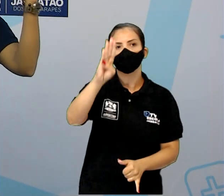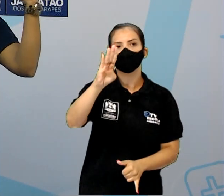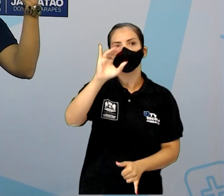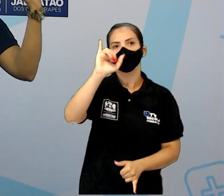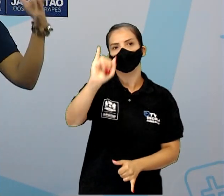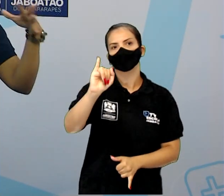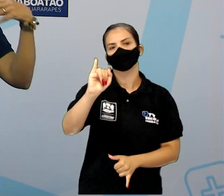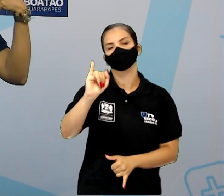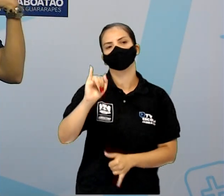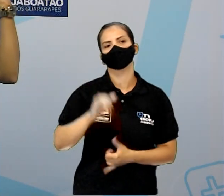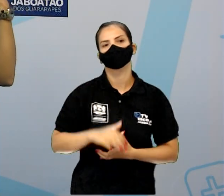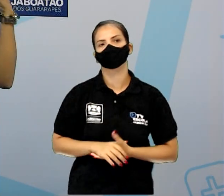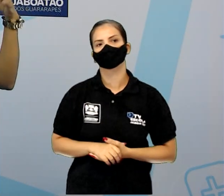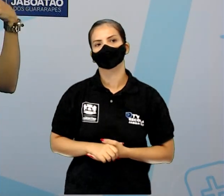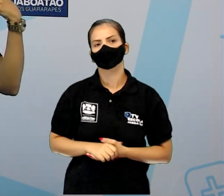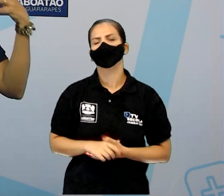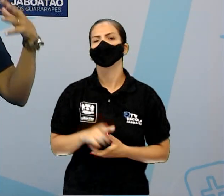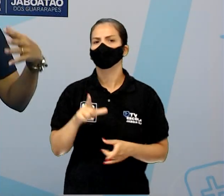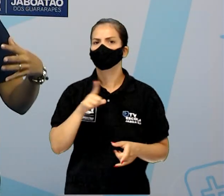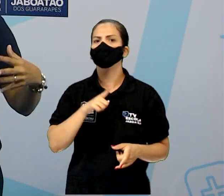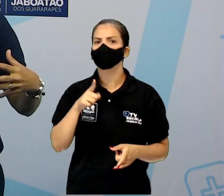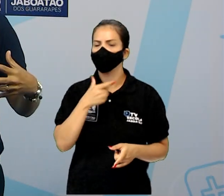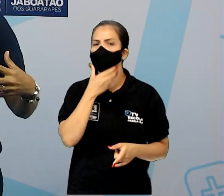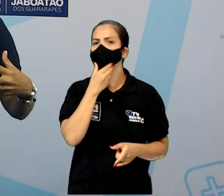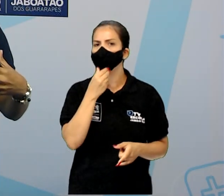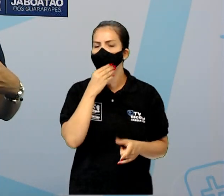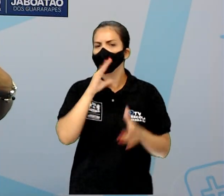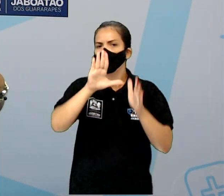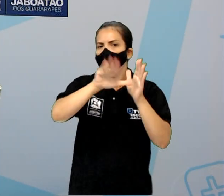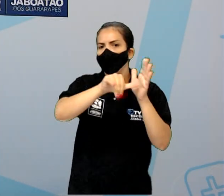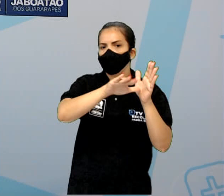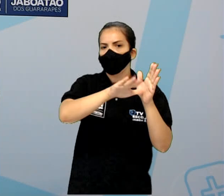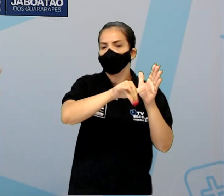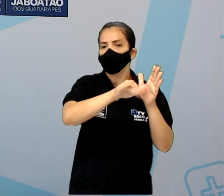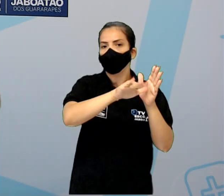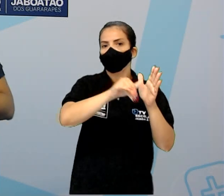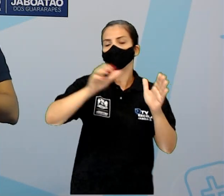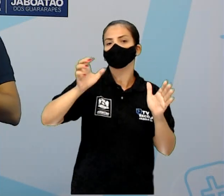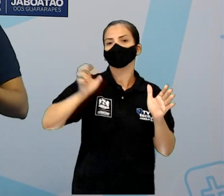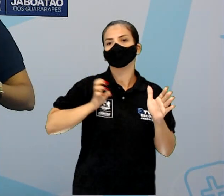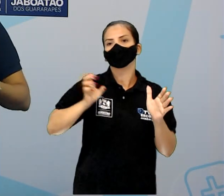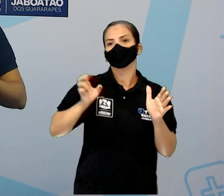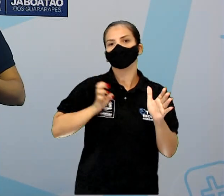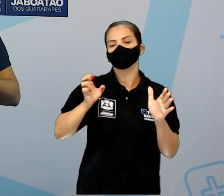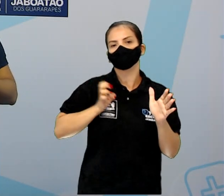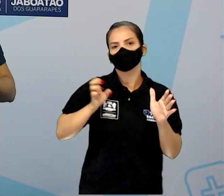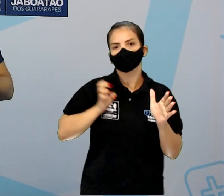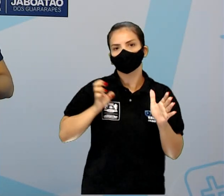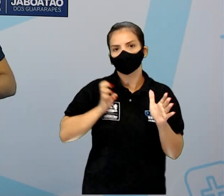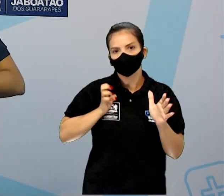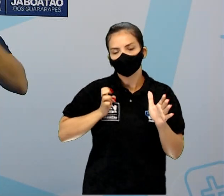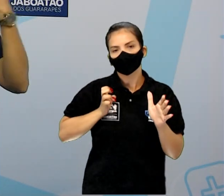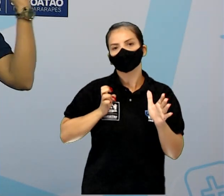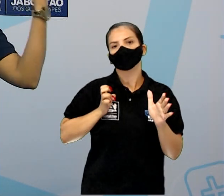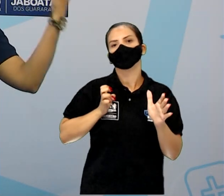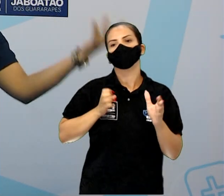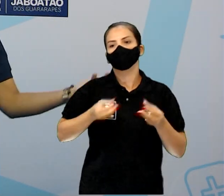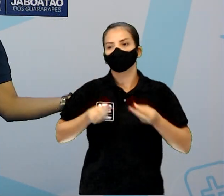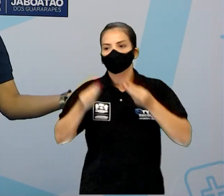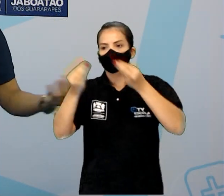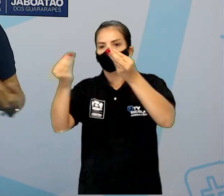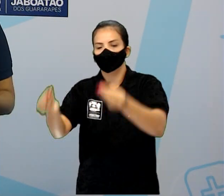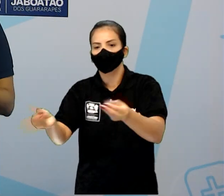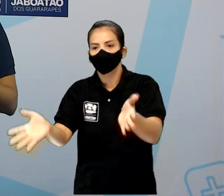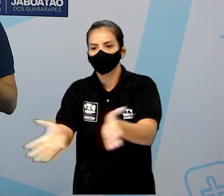Dizem por aí que existiu realmente um homem que roubava dos pobres, né? Roubava dos ricos e dava para os